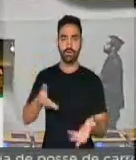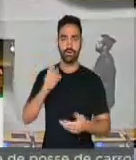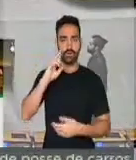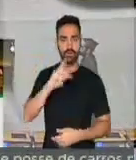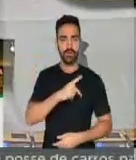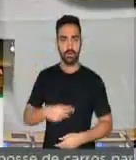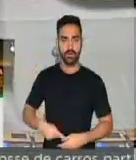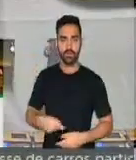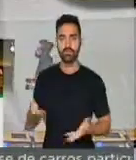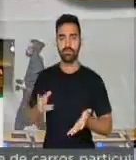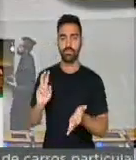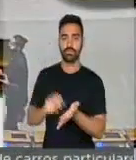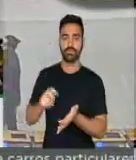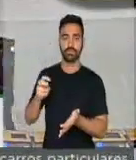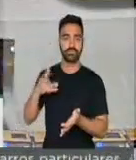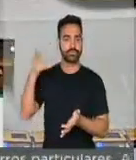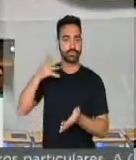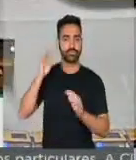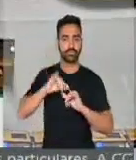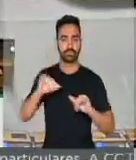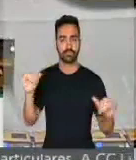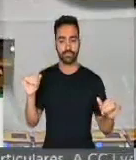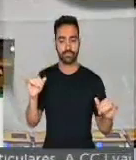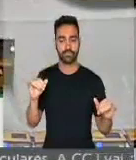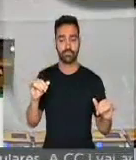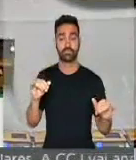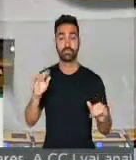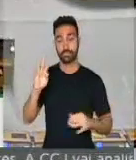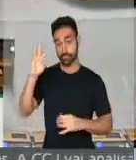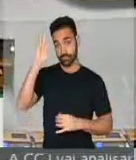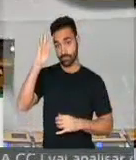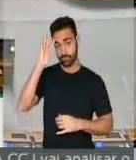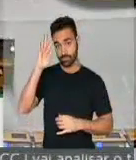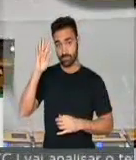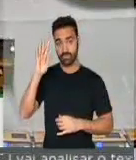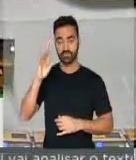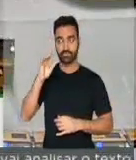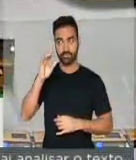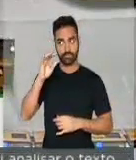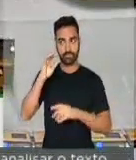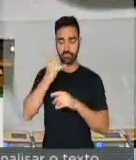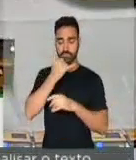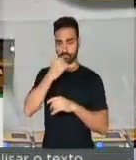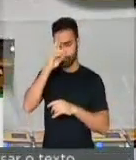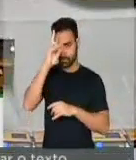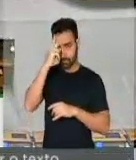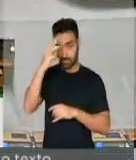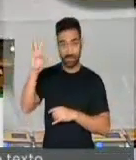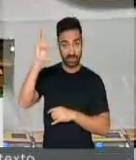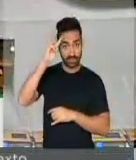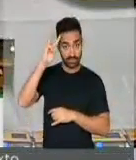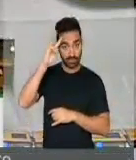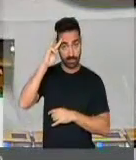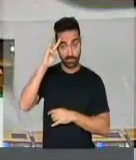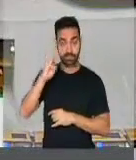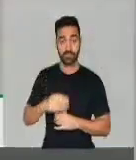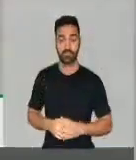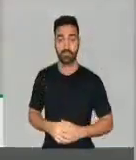na manhã desta quarta-feira poder, desta terça-feira, poder mais uma vez